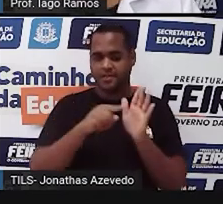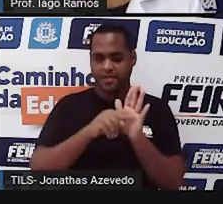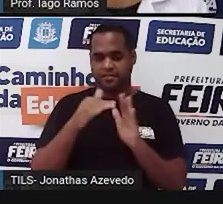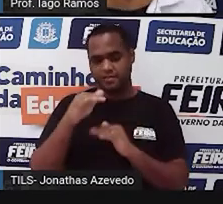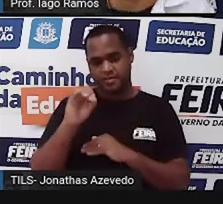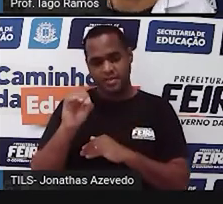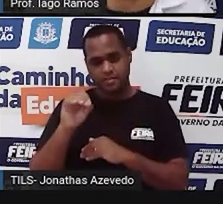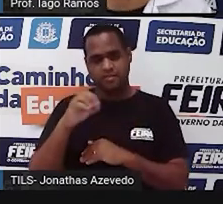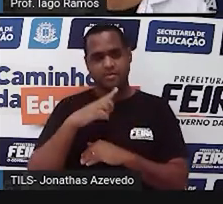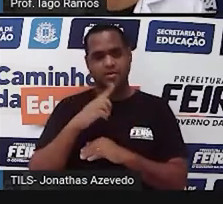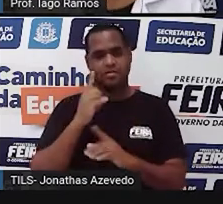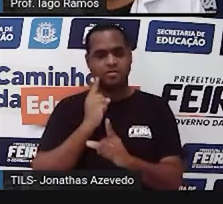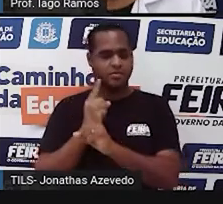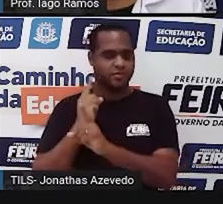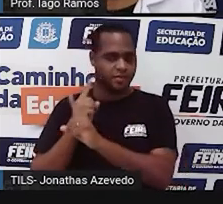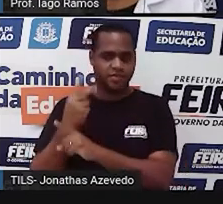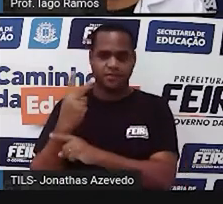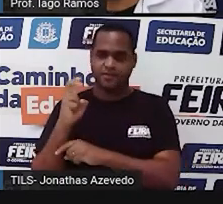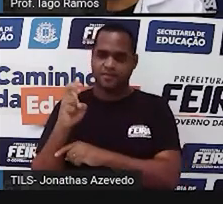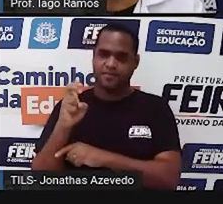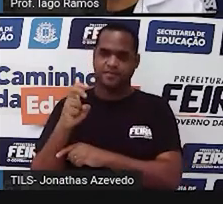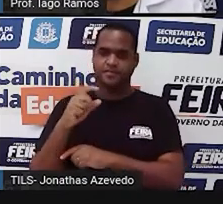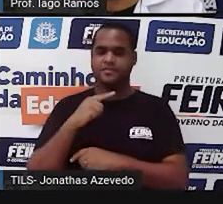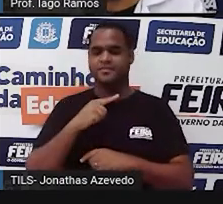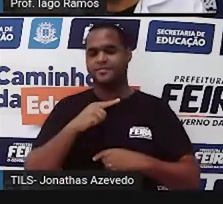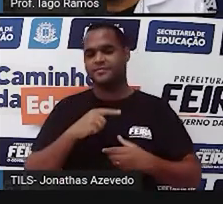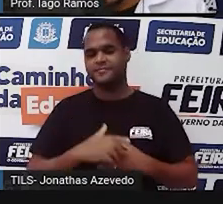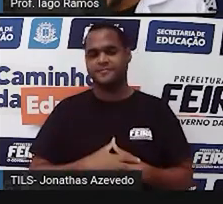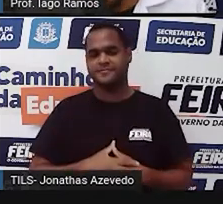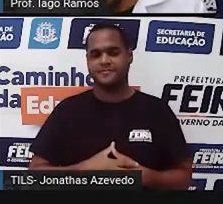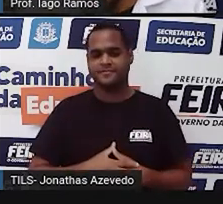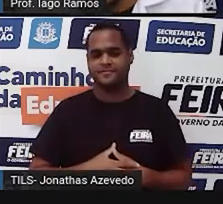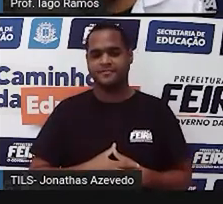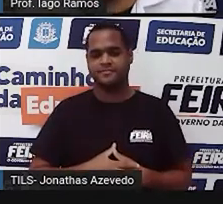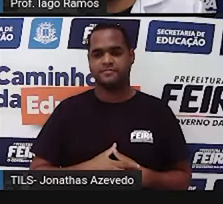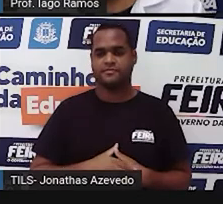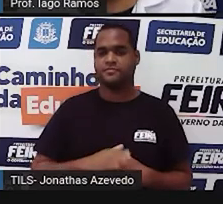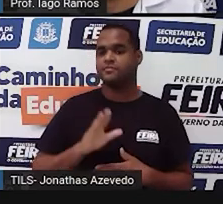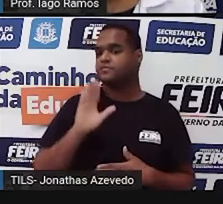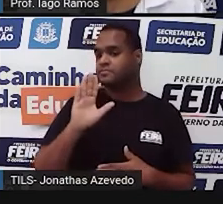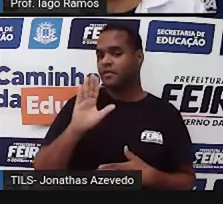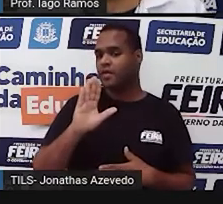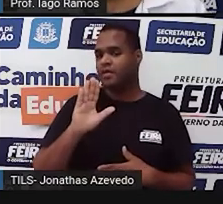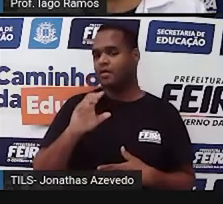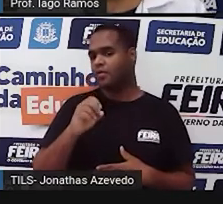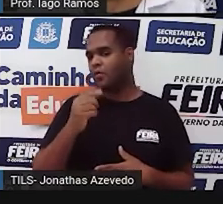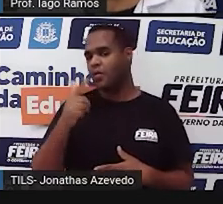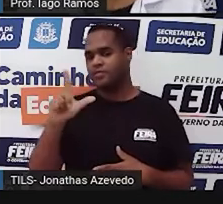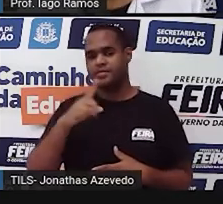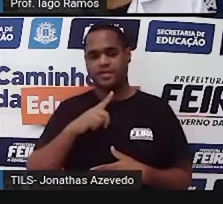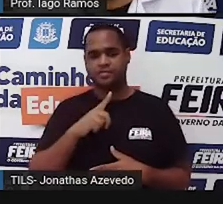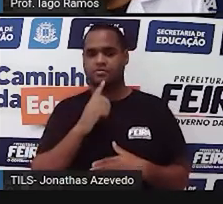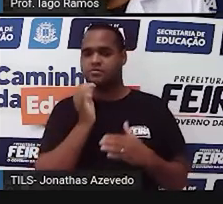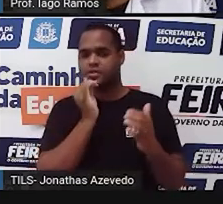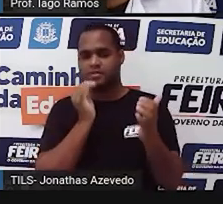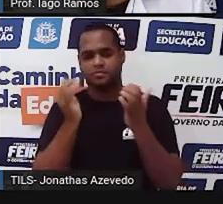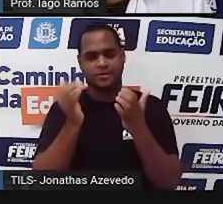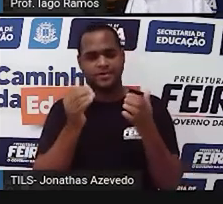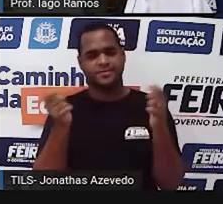10 e acha o 25. Mas, né, outro exemplozinho aqui, ó,